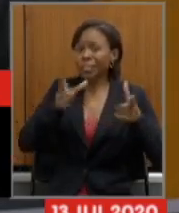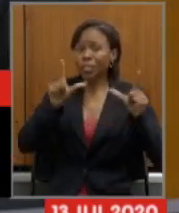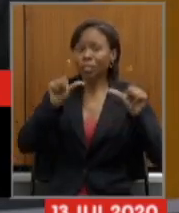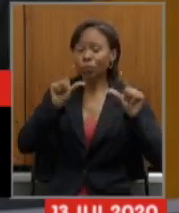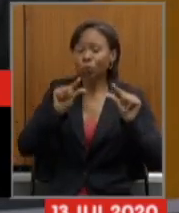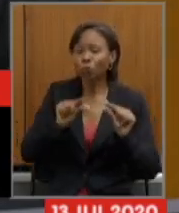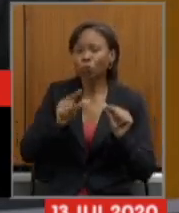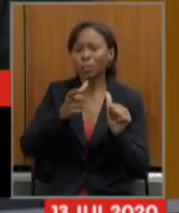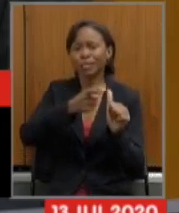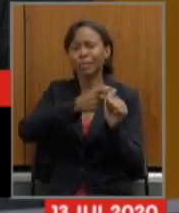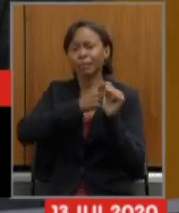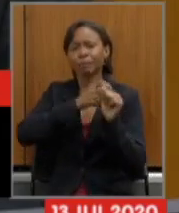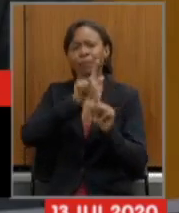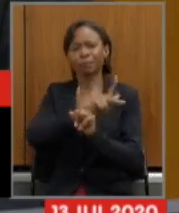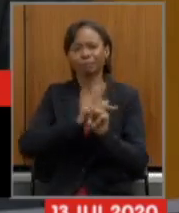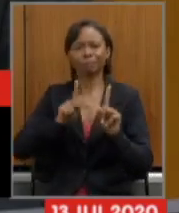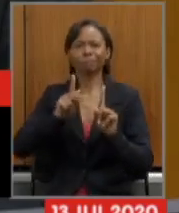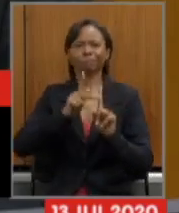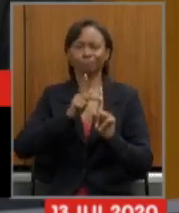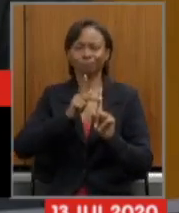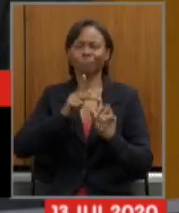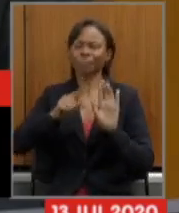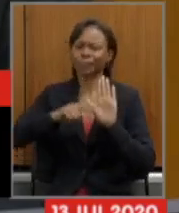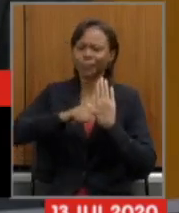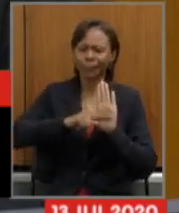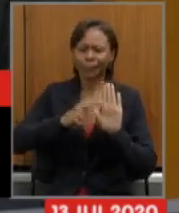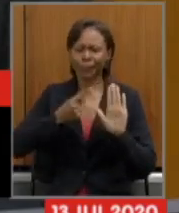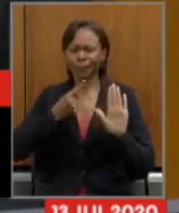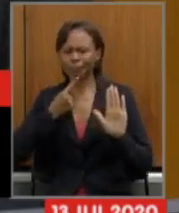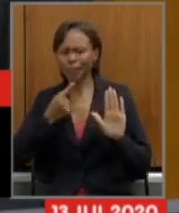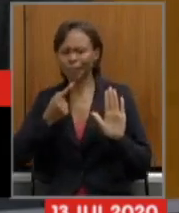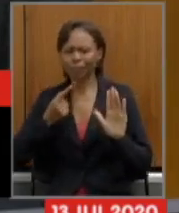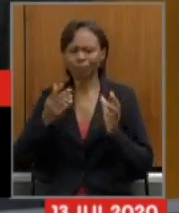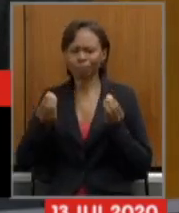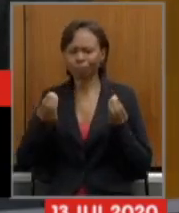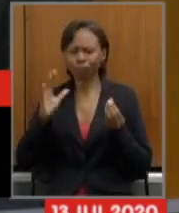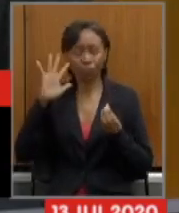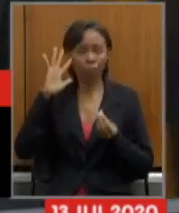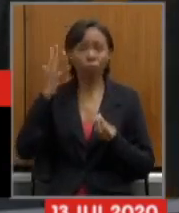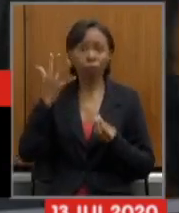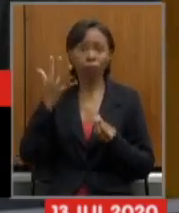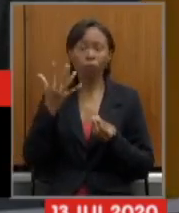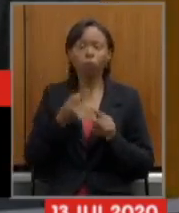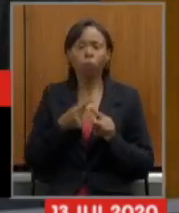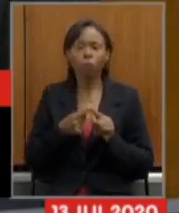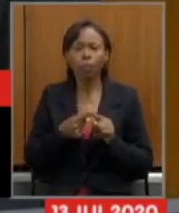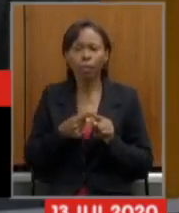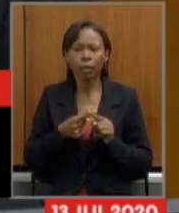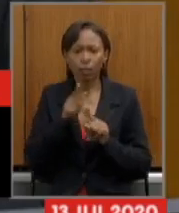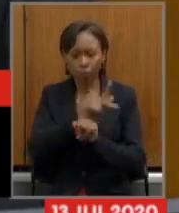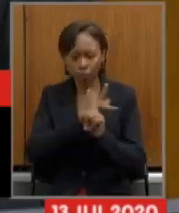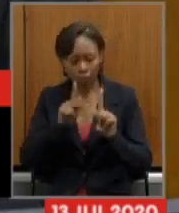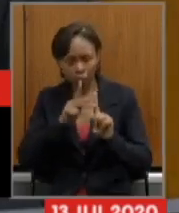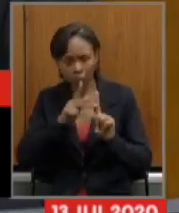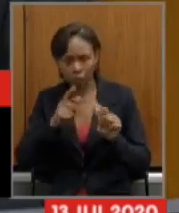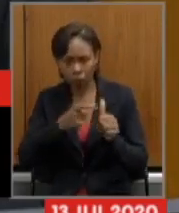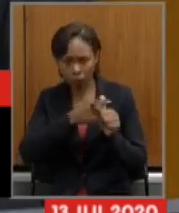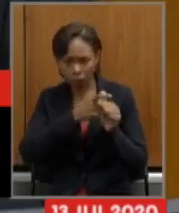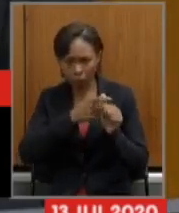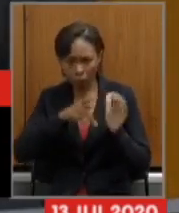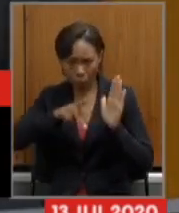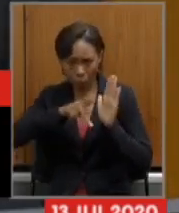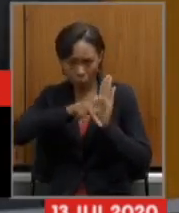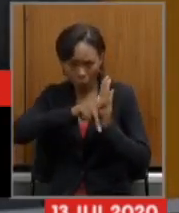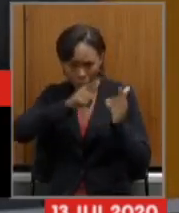o déficit previdenciário não é um problema de governo, é um problema